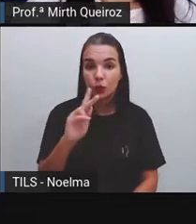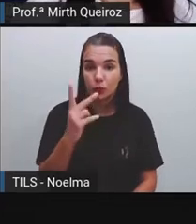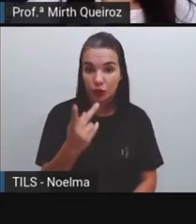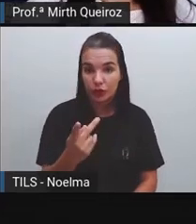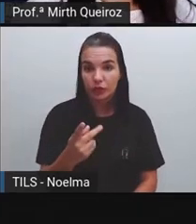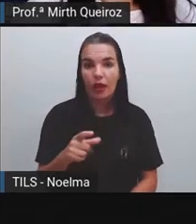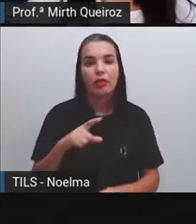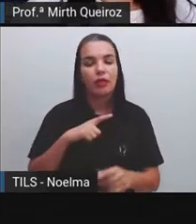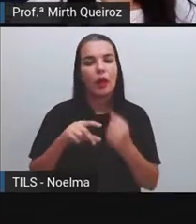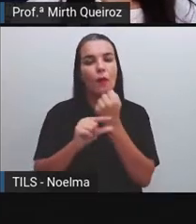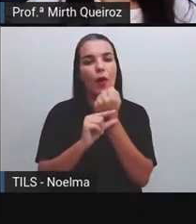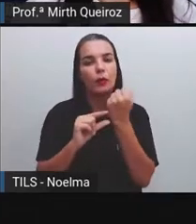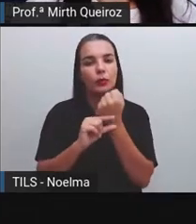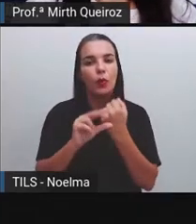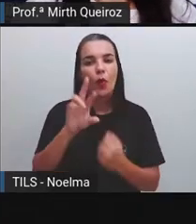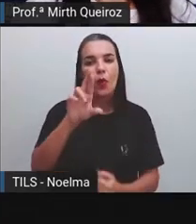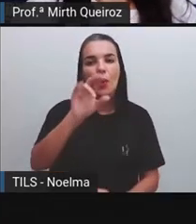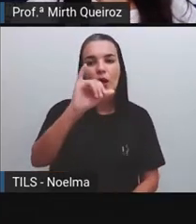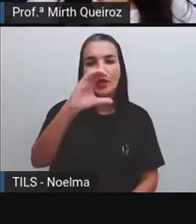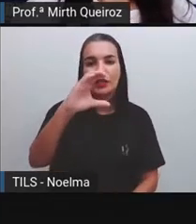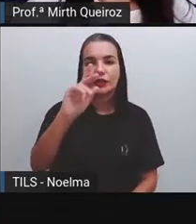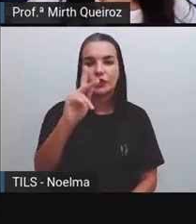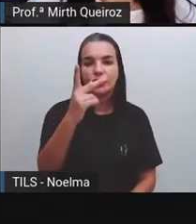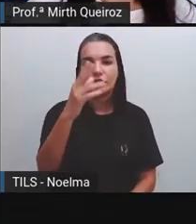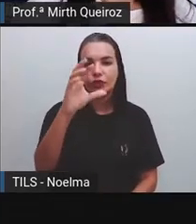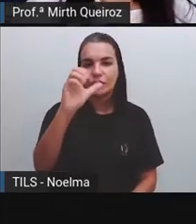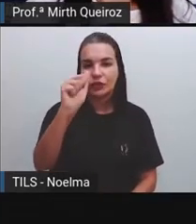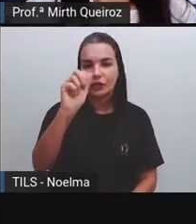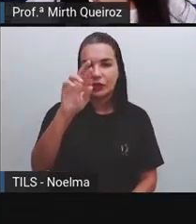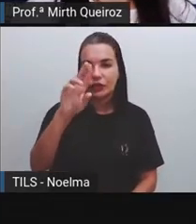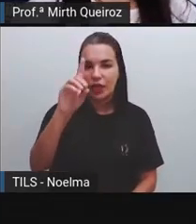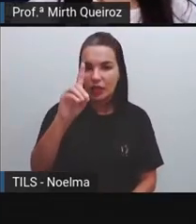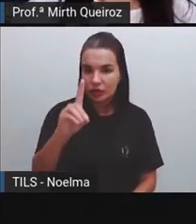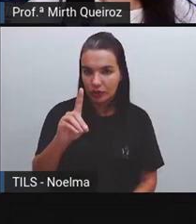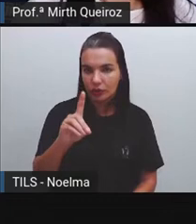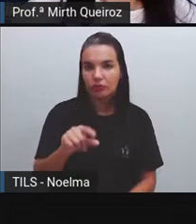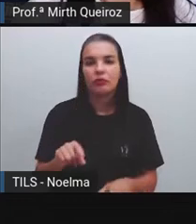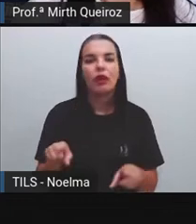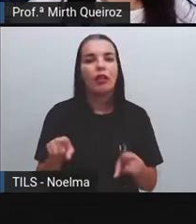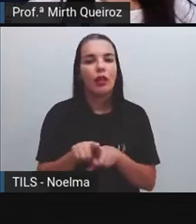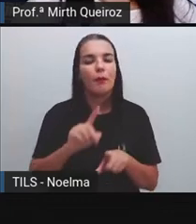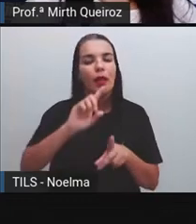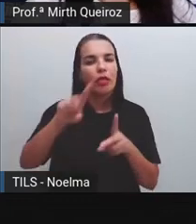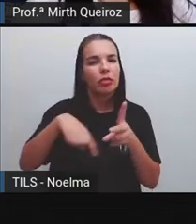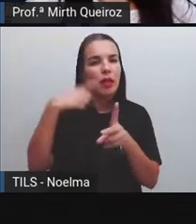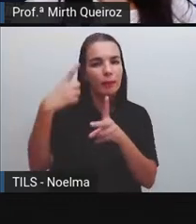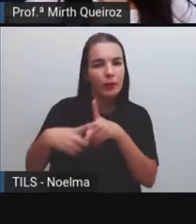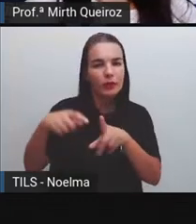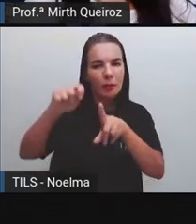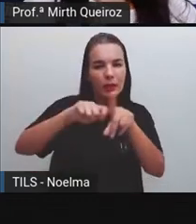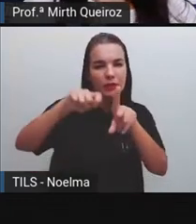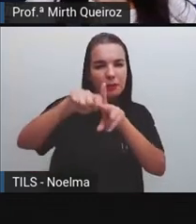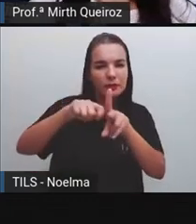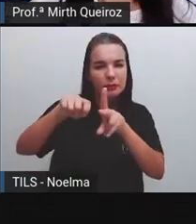Mesmo mais tarde, o jornal de Nova York, que é o New